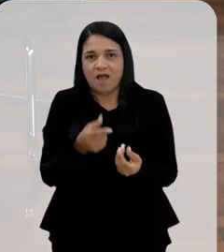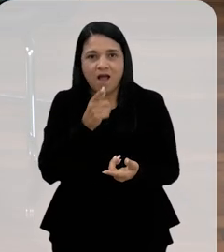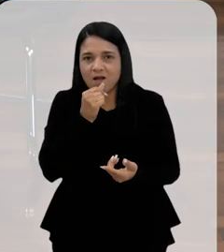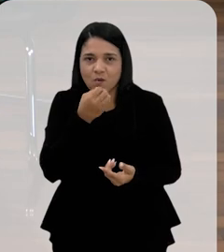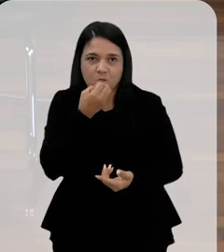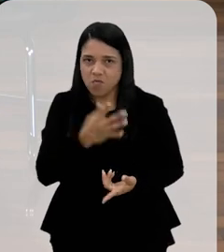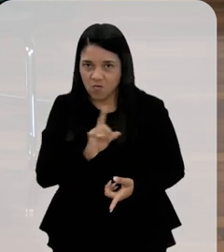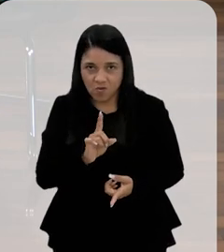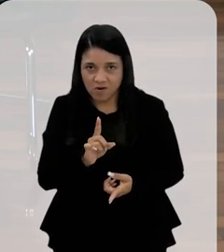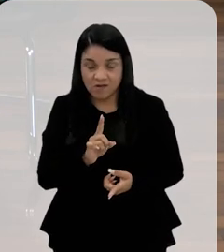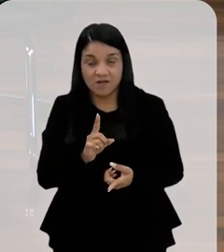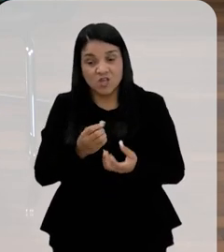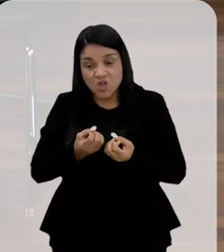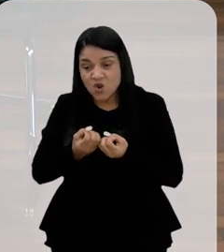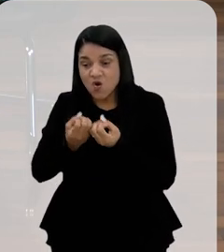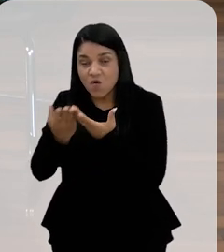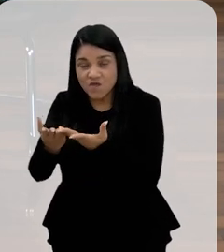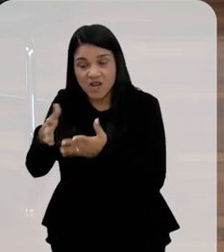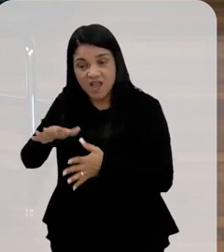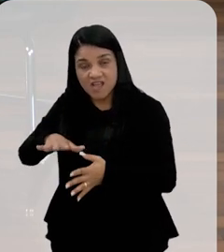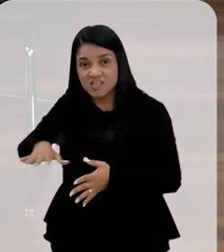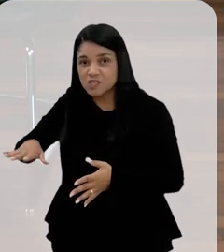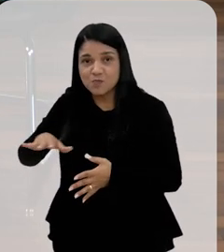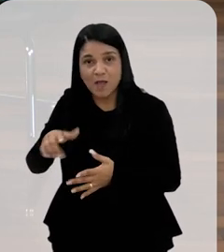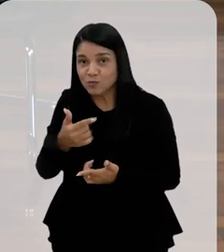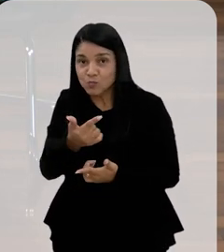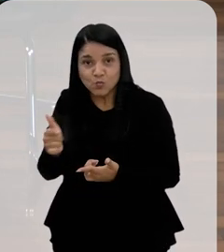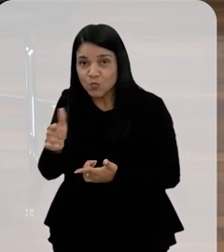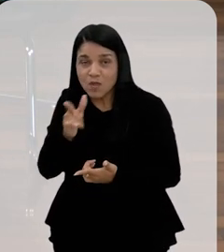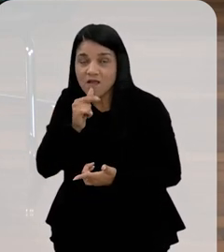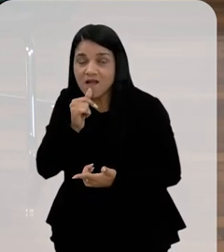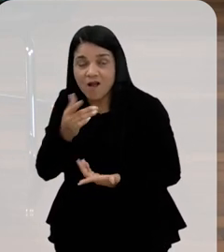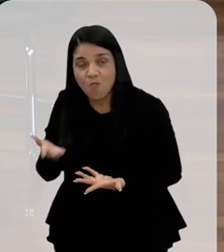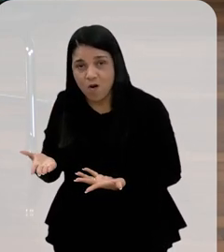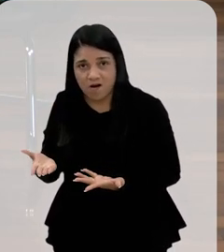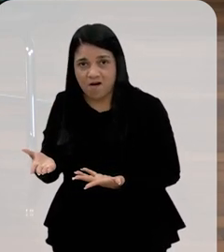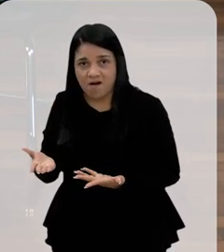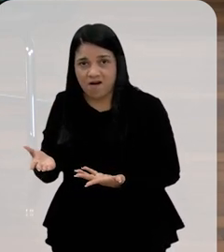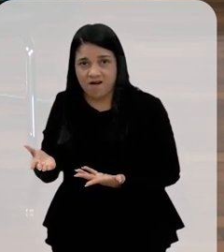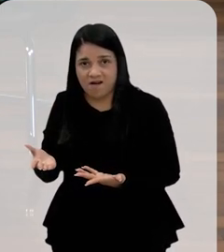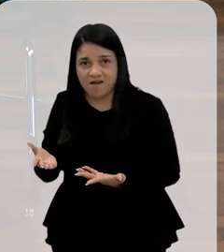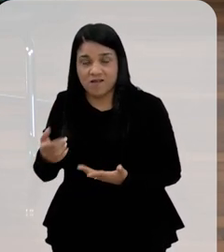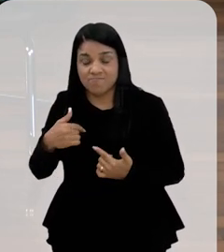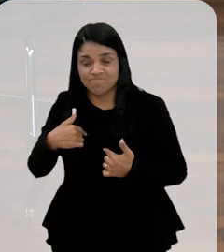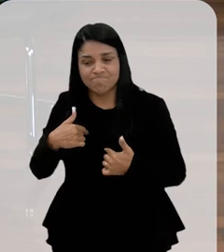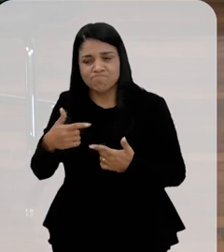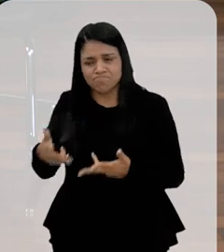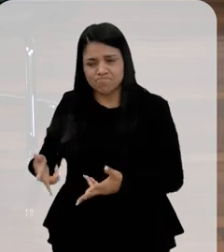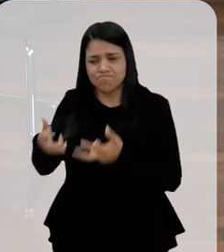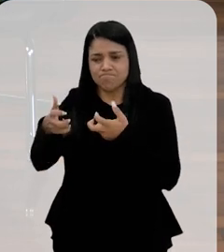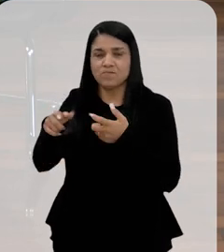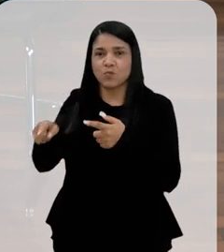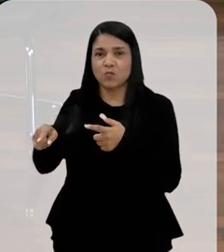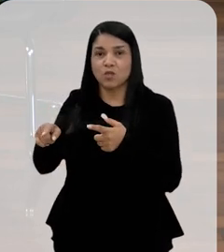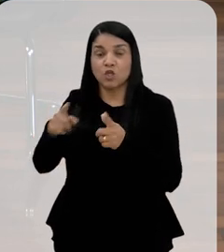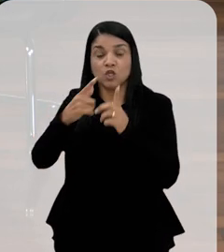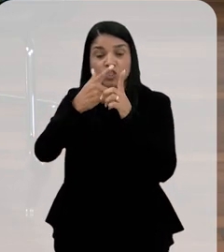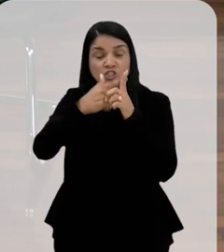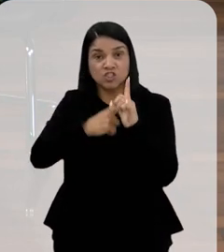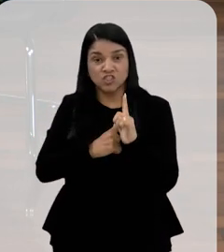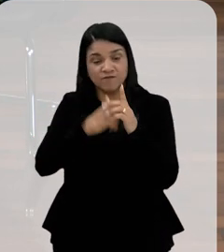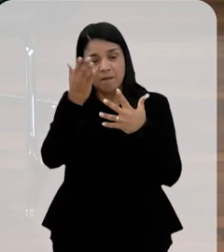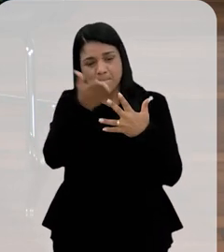desejada e fornecendo para os espaços que não chegaram, também tem causado, o que me impressionou muito, o